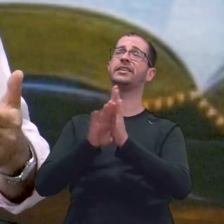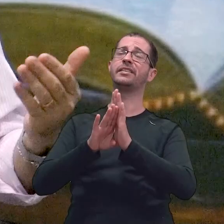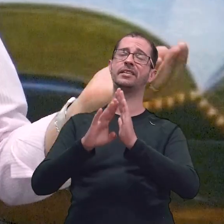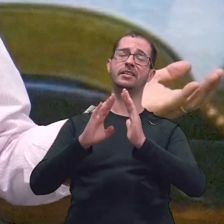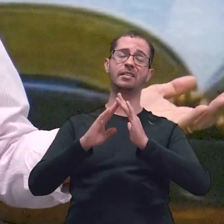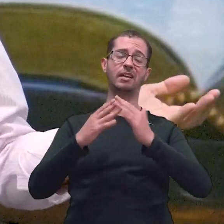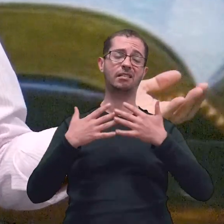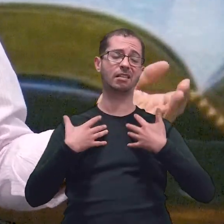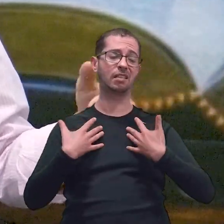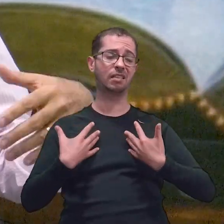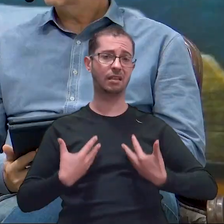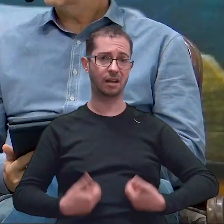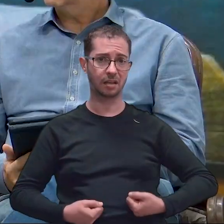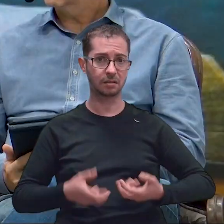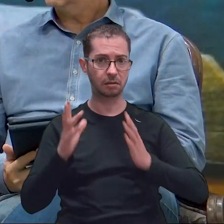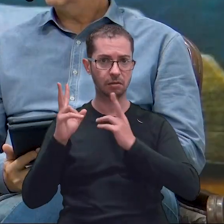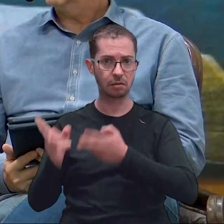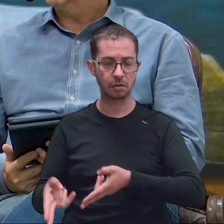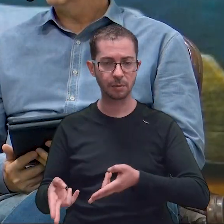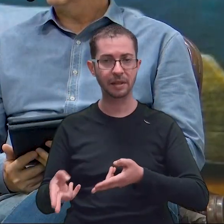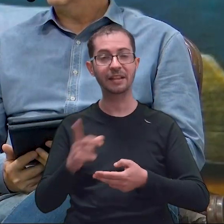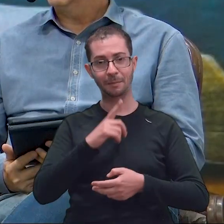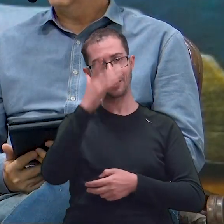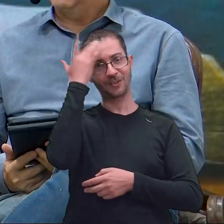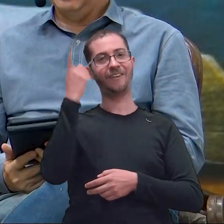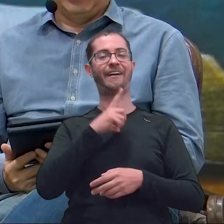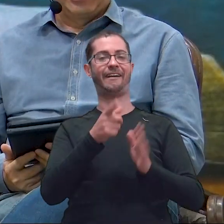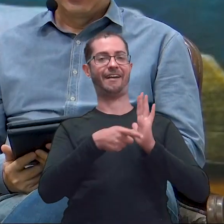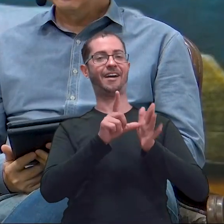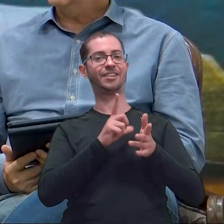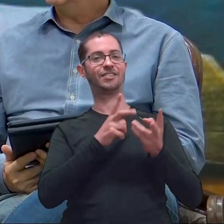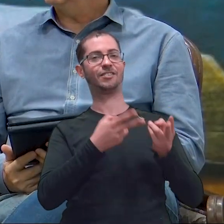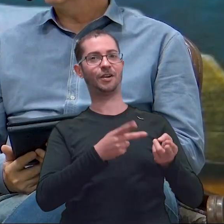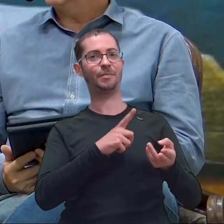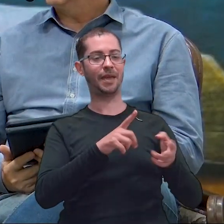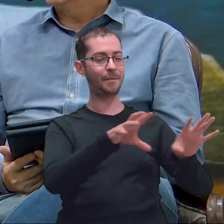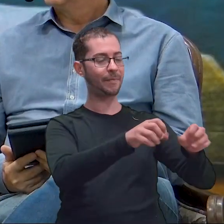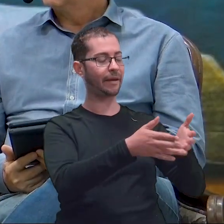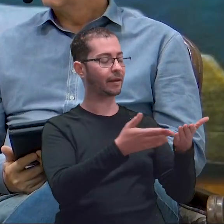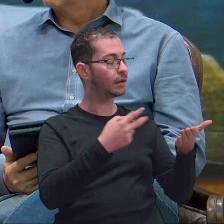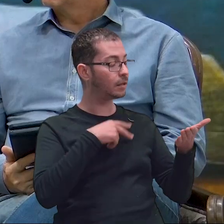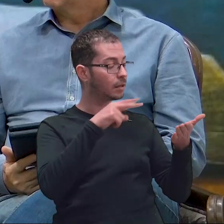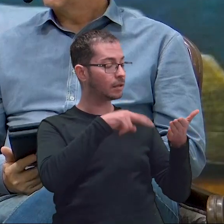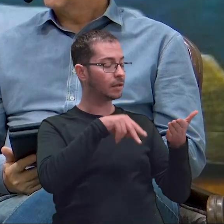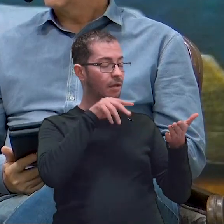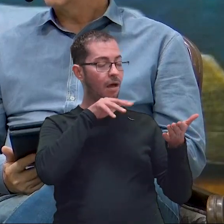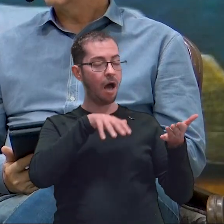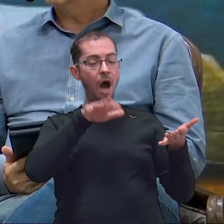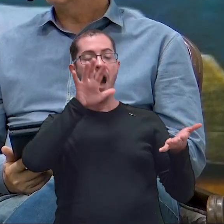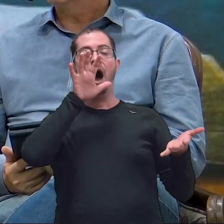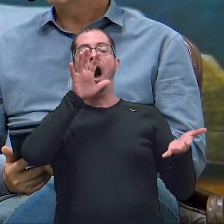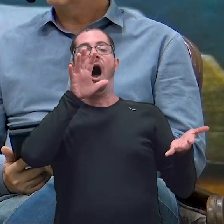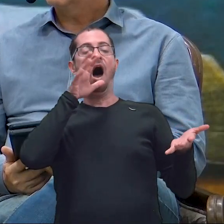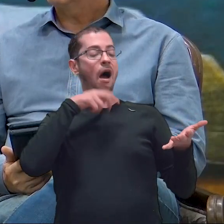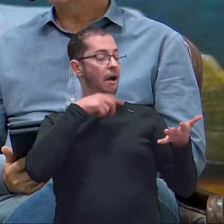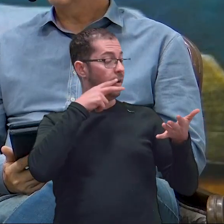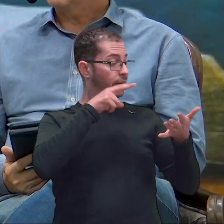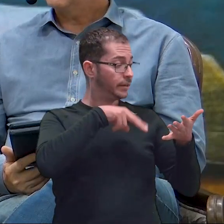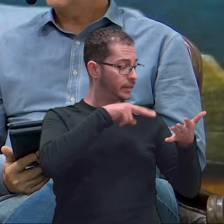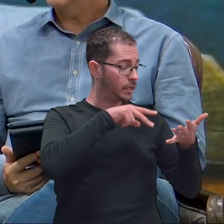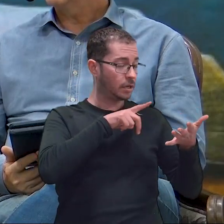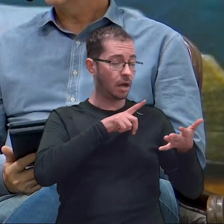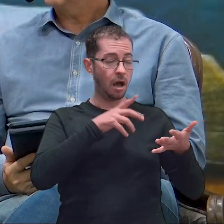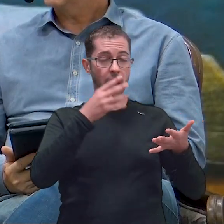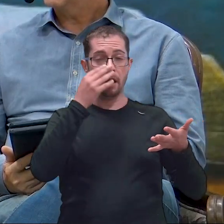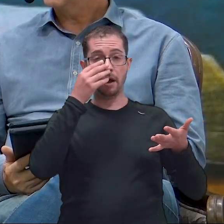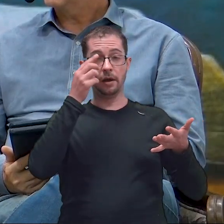de ler a Bíblia, porque ela é um remédio para dormir. O cara chega cansado, é um sonífero. Chega meia-noite, chega sei